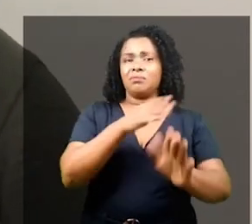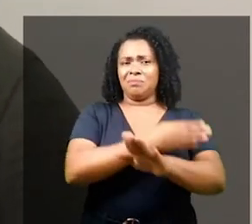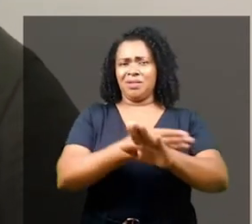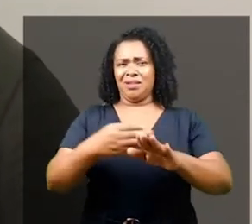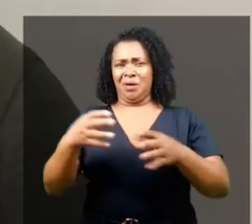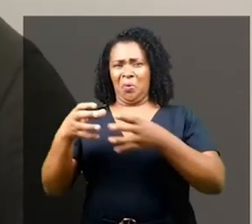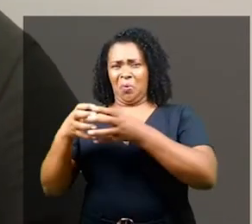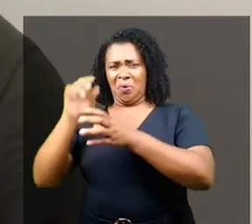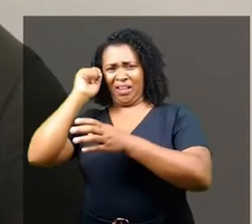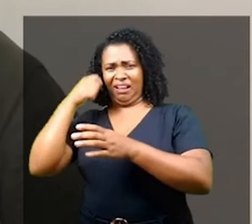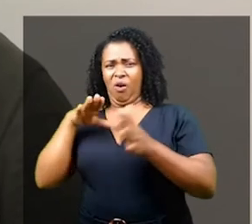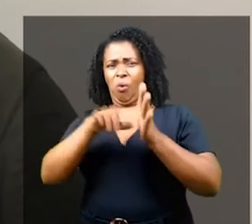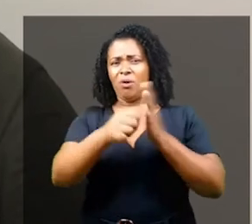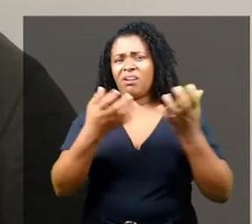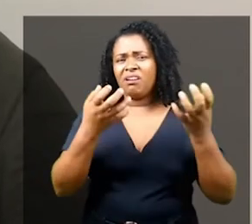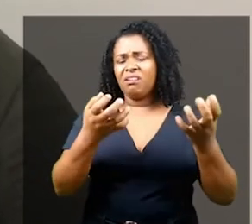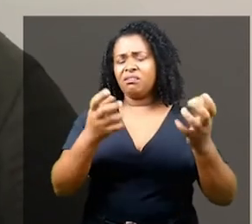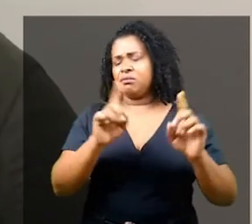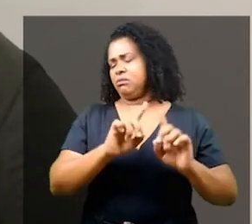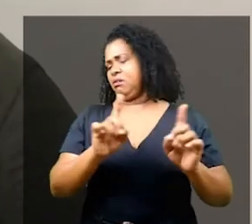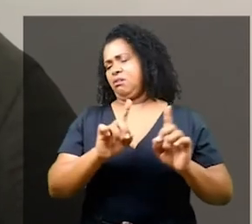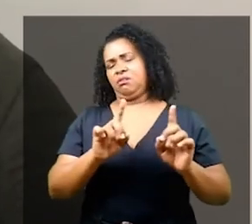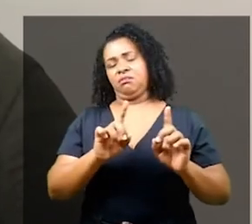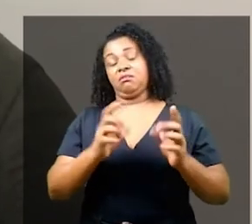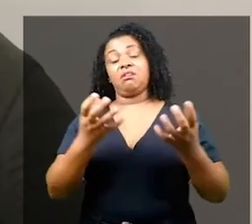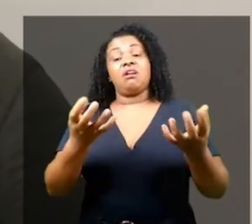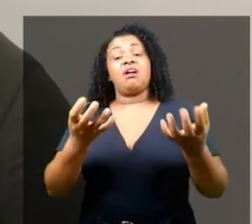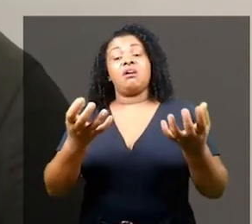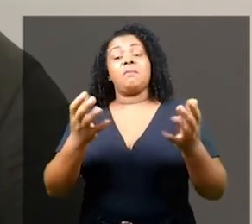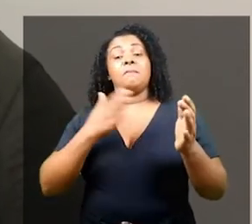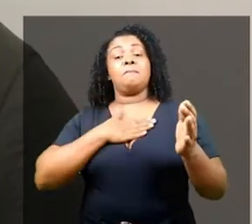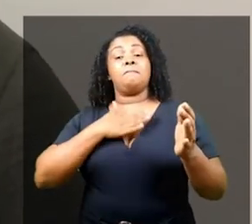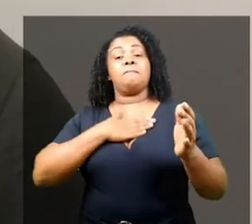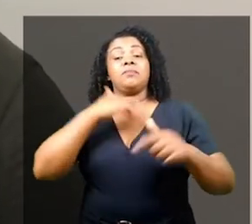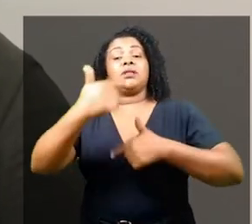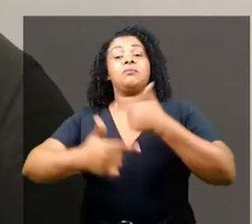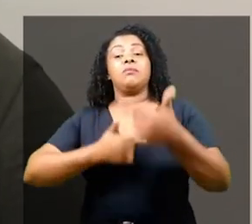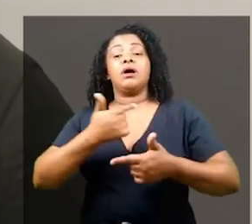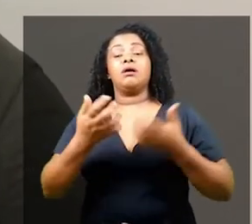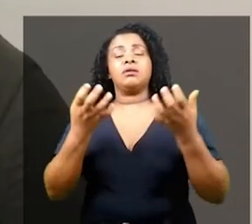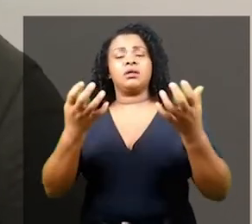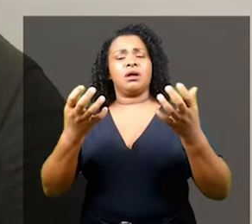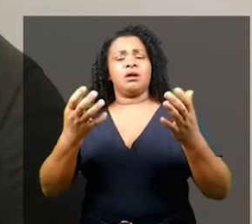Nós queremos os nossos postos e as nossas riquezas. Devolvam.